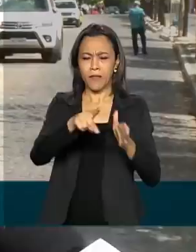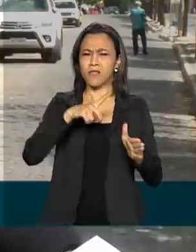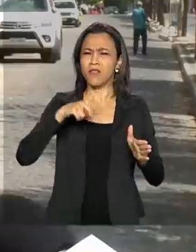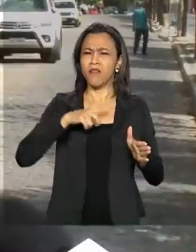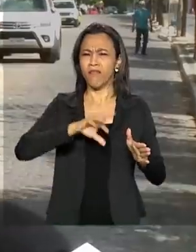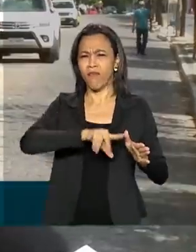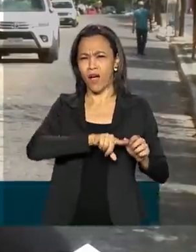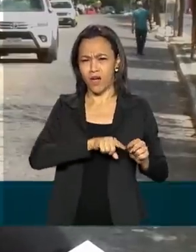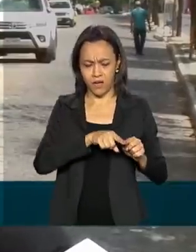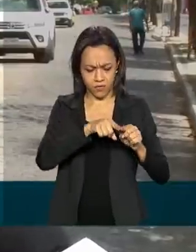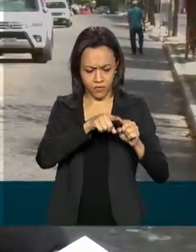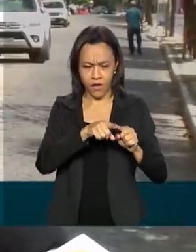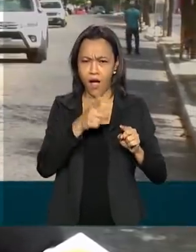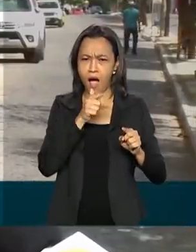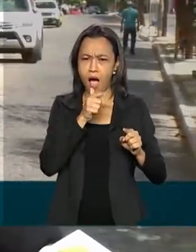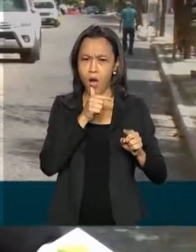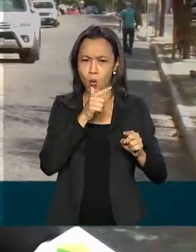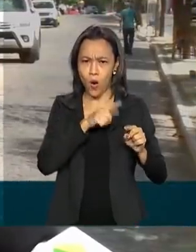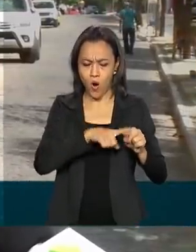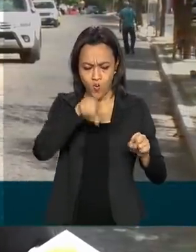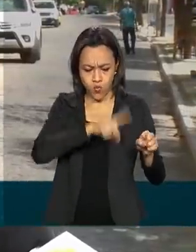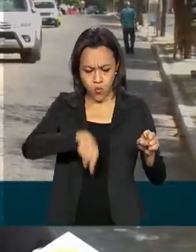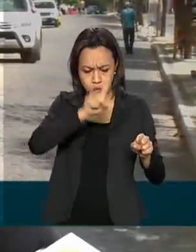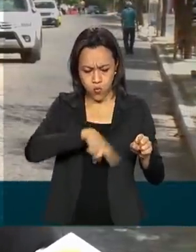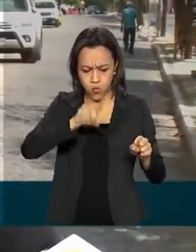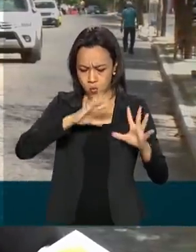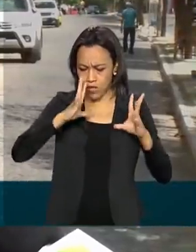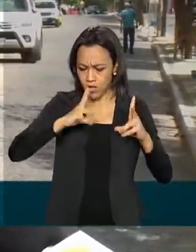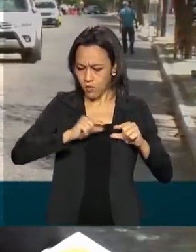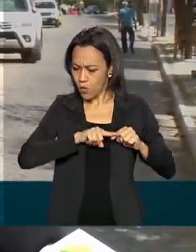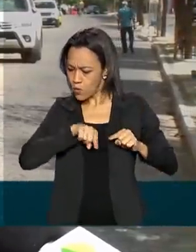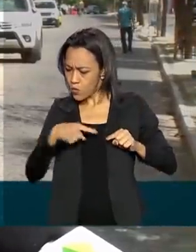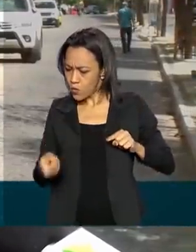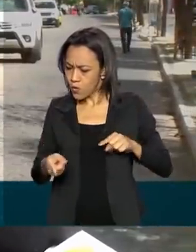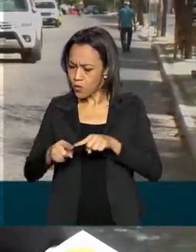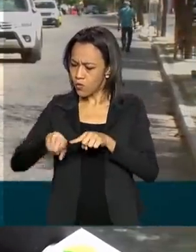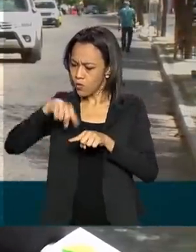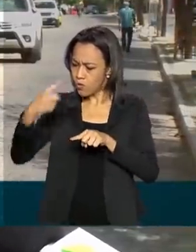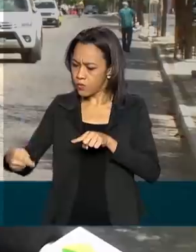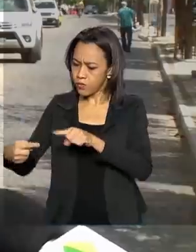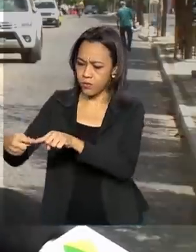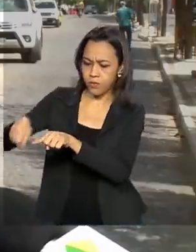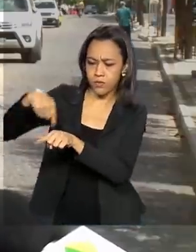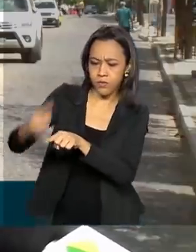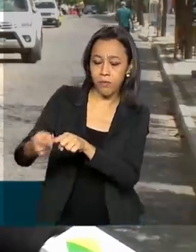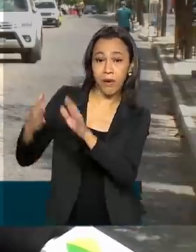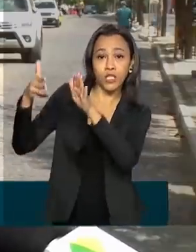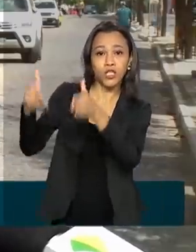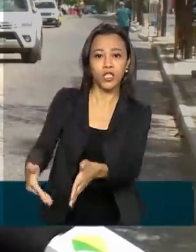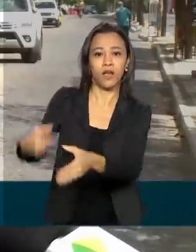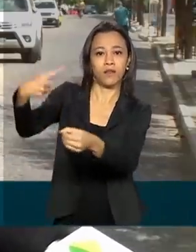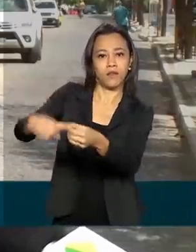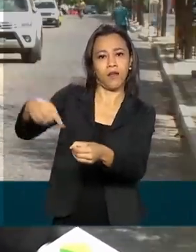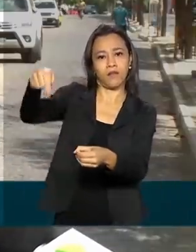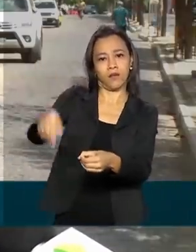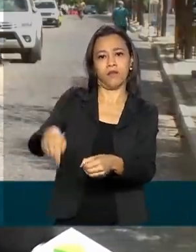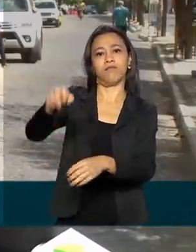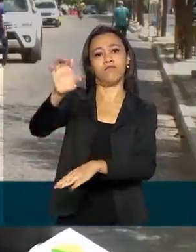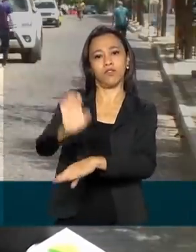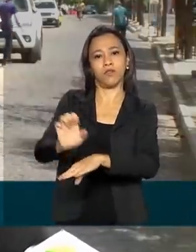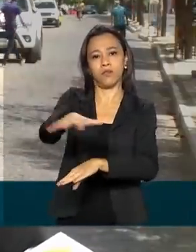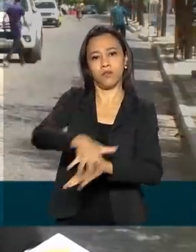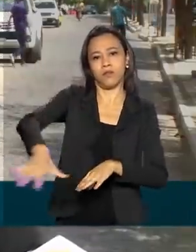tratamento, de passagem até o município de Campo Alegre de Lourdes e ela é de